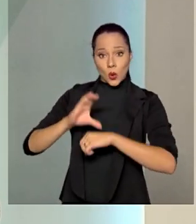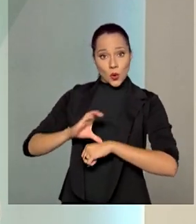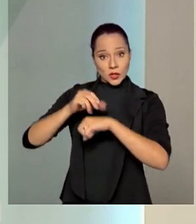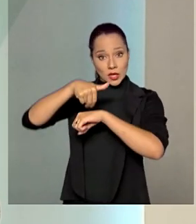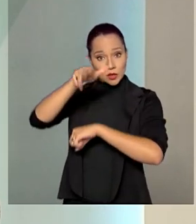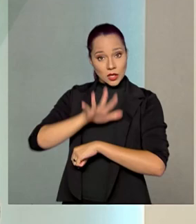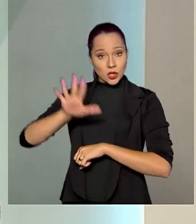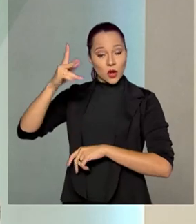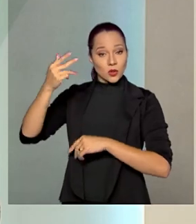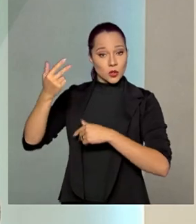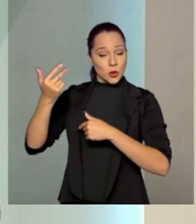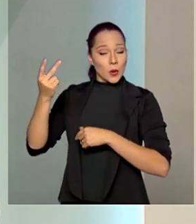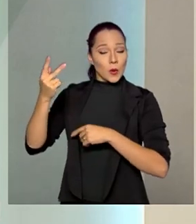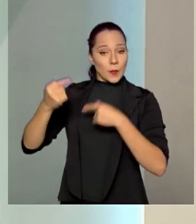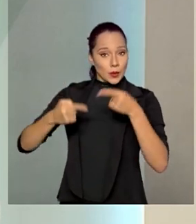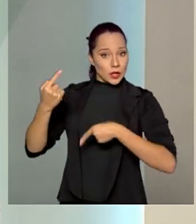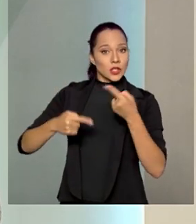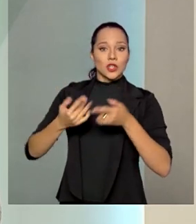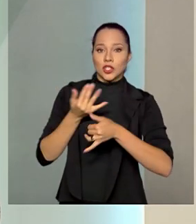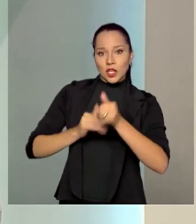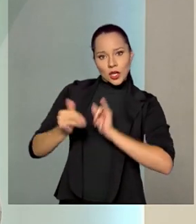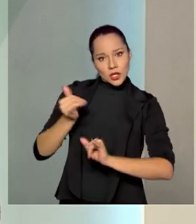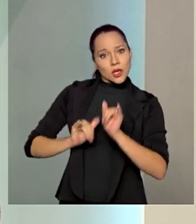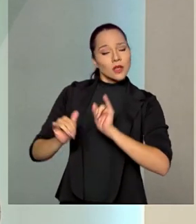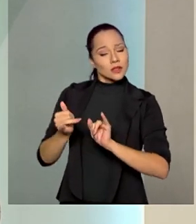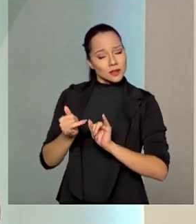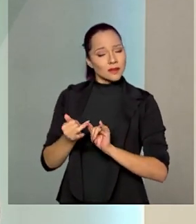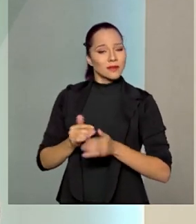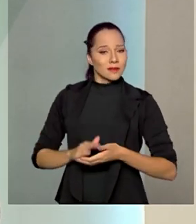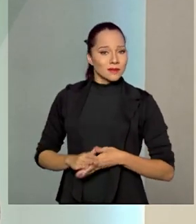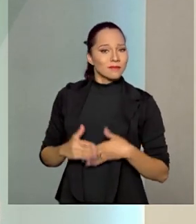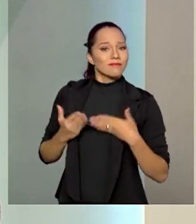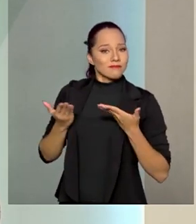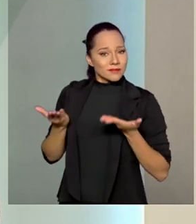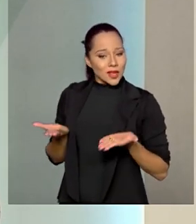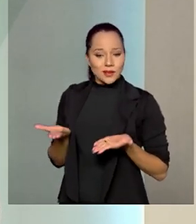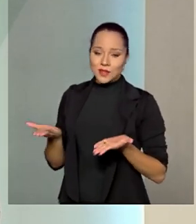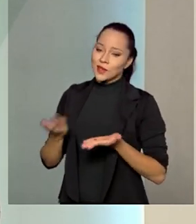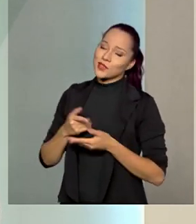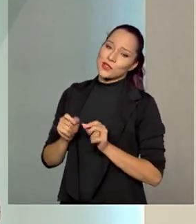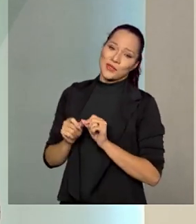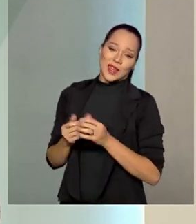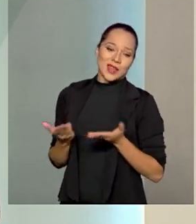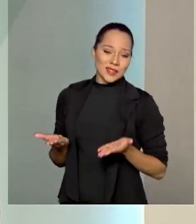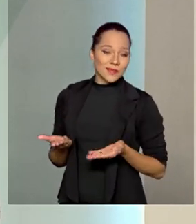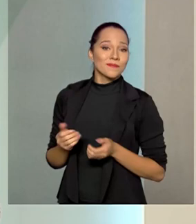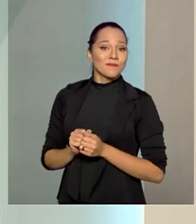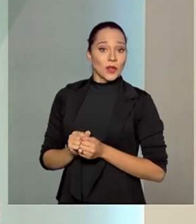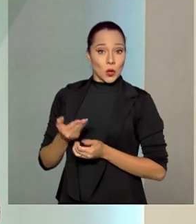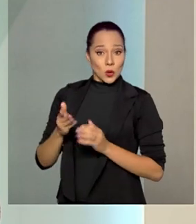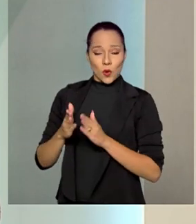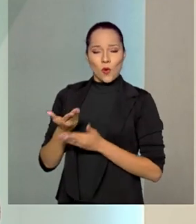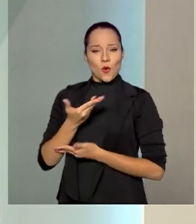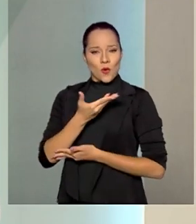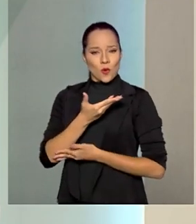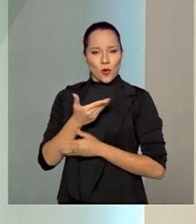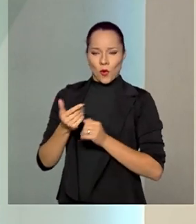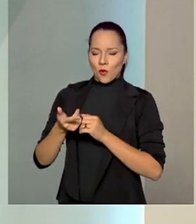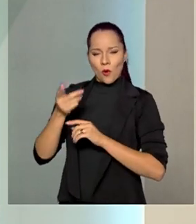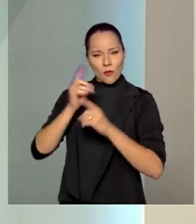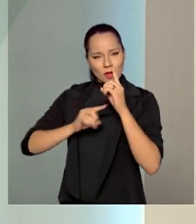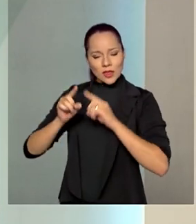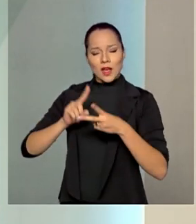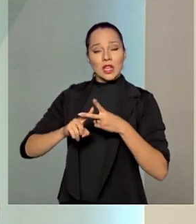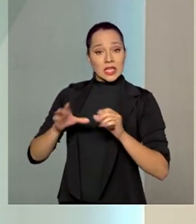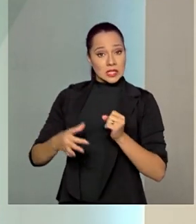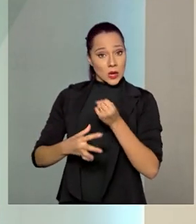Nacional de Política Energética e as suas resoluções. Então, é assim que a gente faz, com governança, segurança